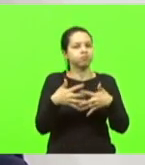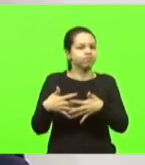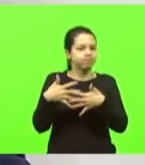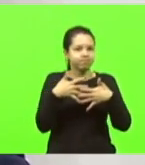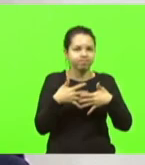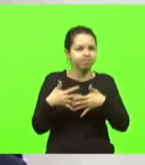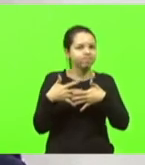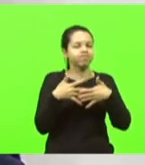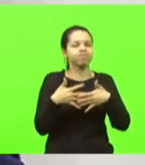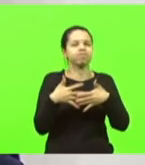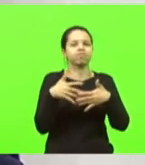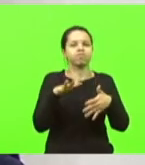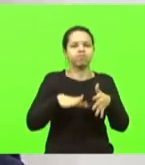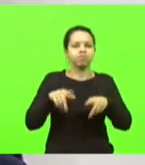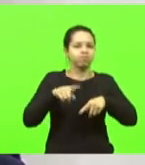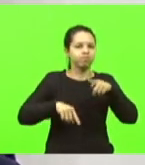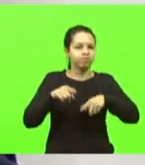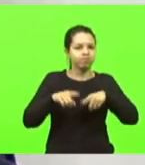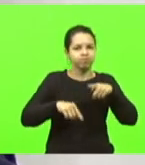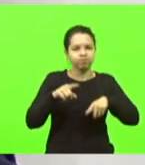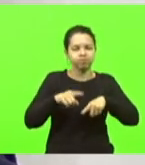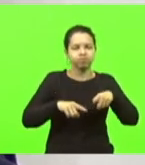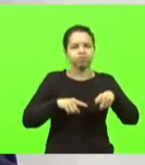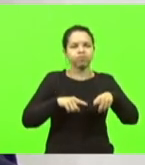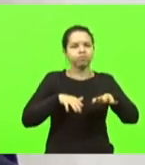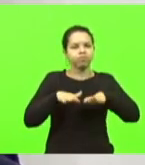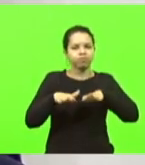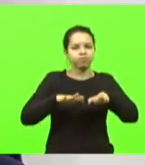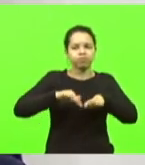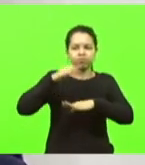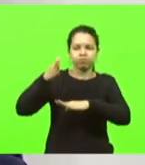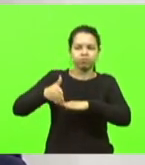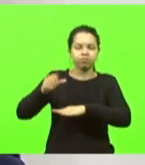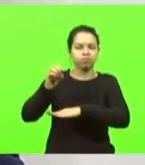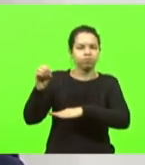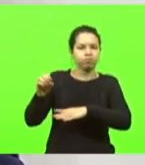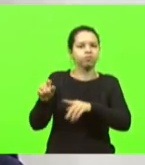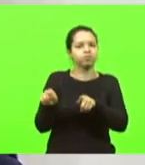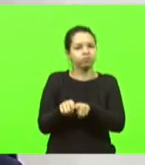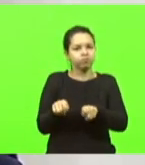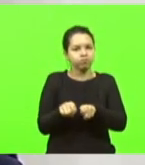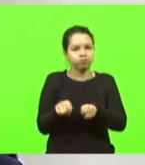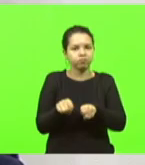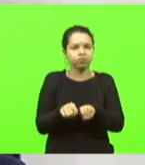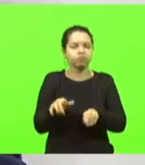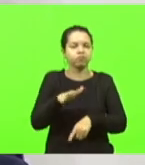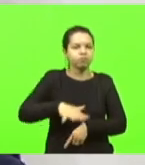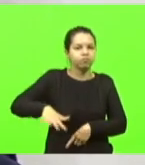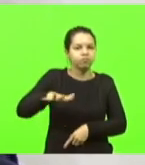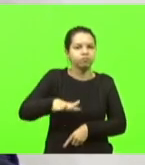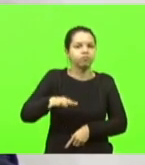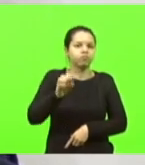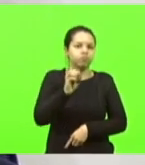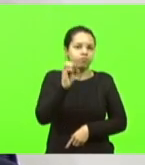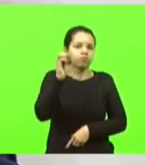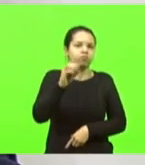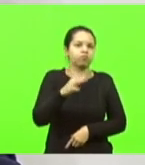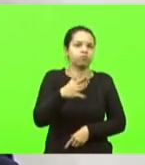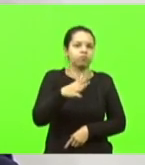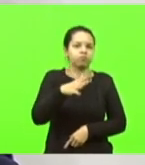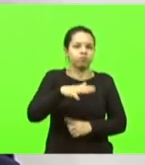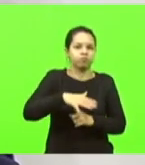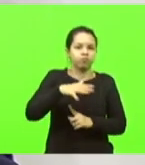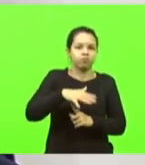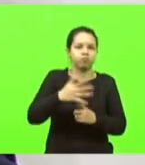só do oeste catarinense, não só do planalto catarinense, mas também do oeste do Paraná, do